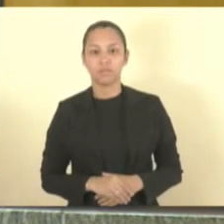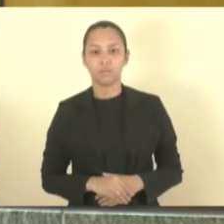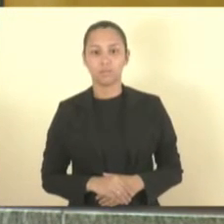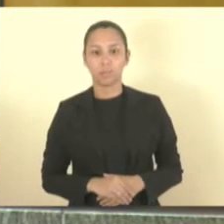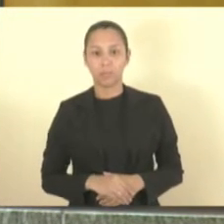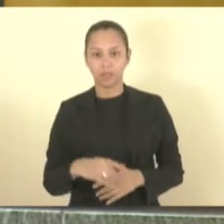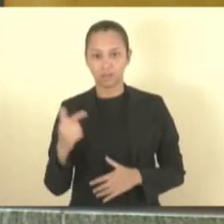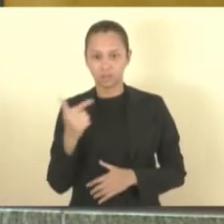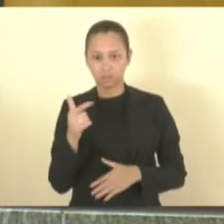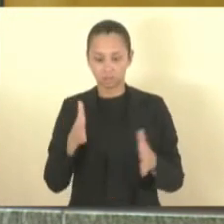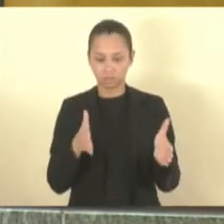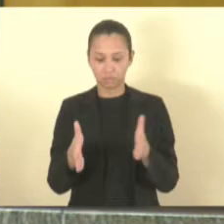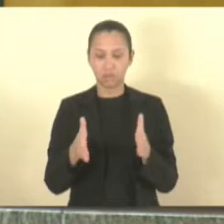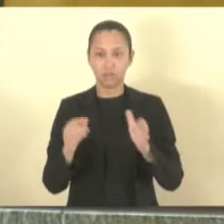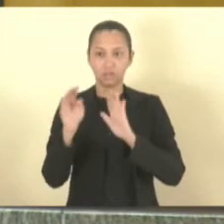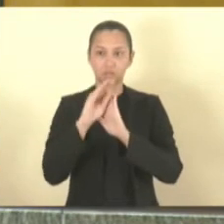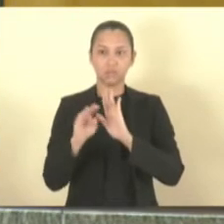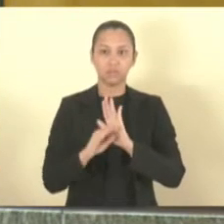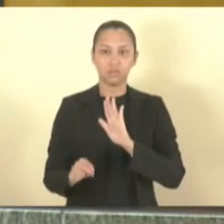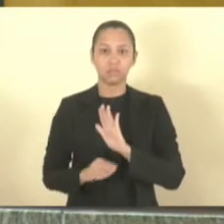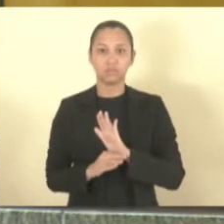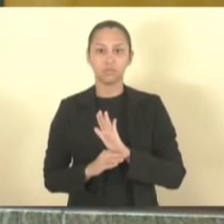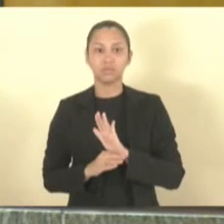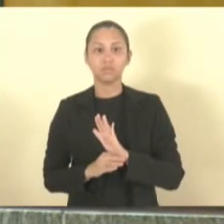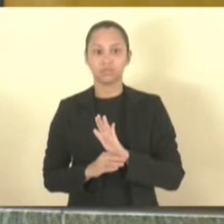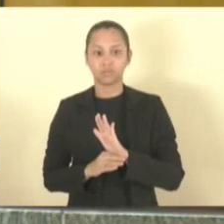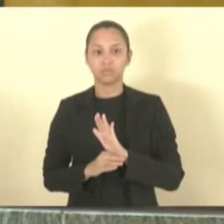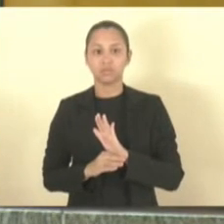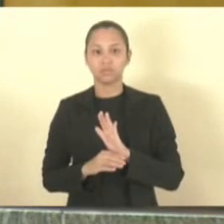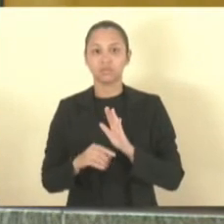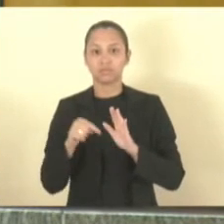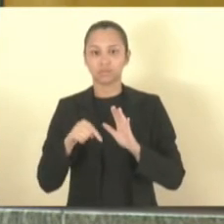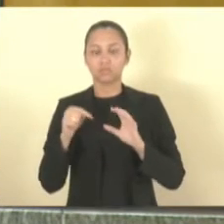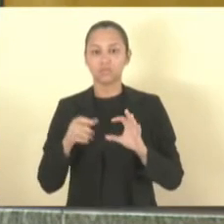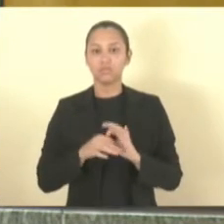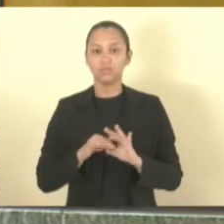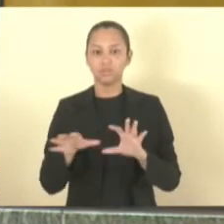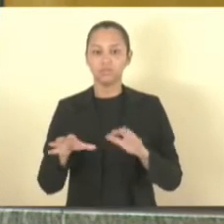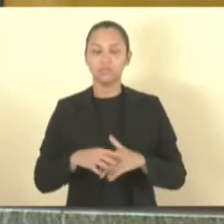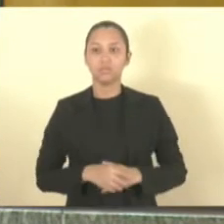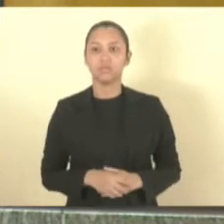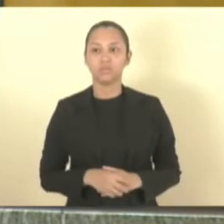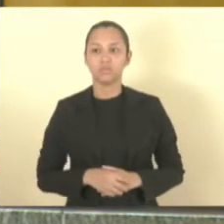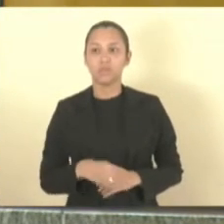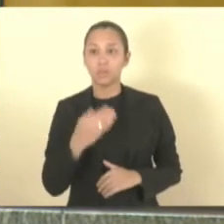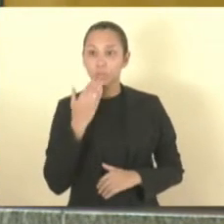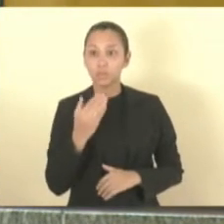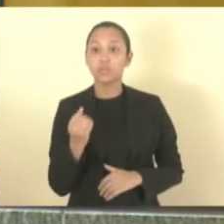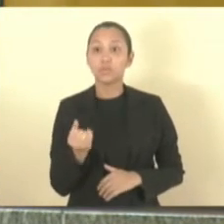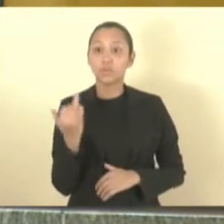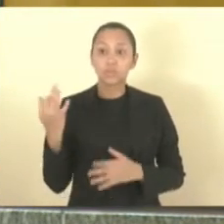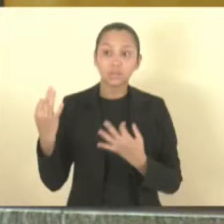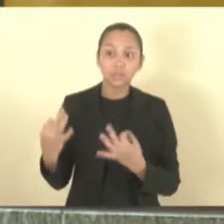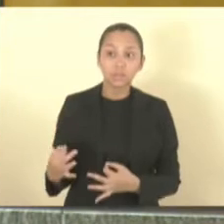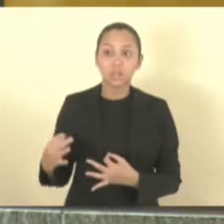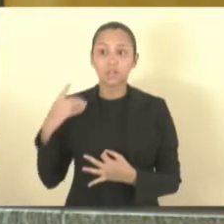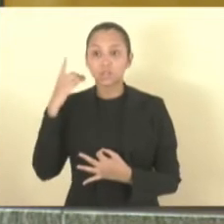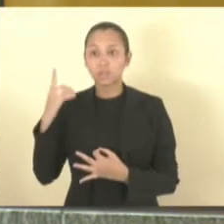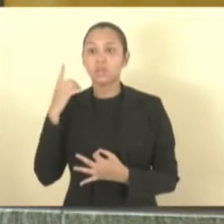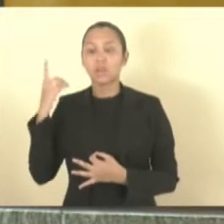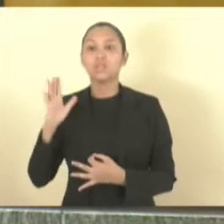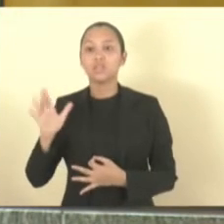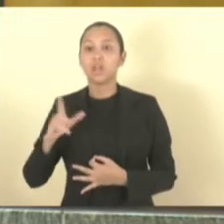Segundo a fase do expediente sujeito à deliberação, nós precisamos de coro qualificado, nós temos aí